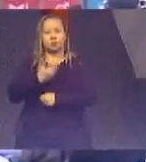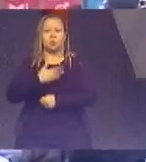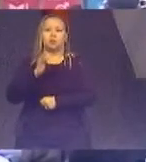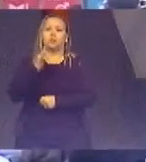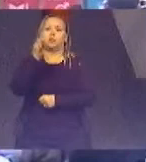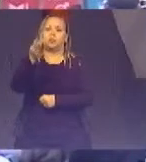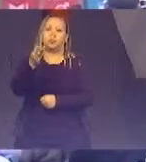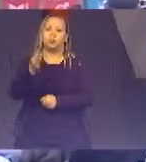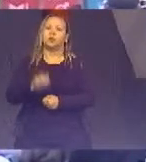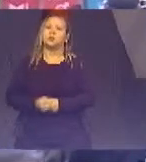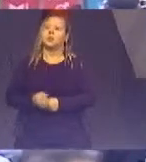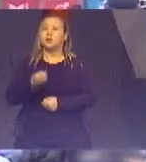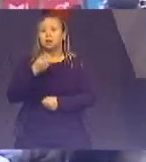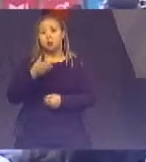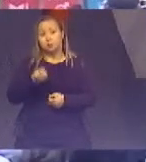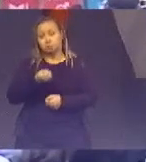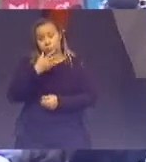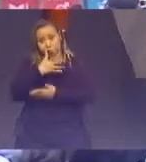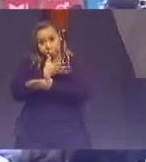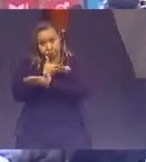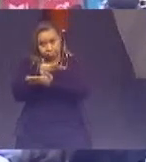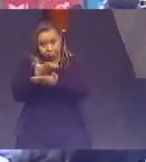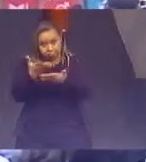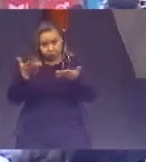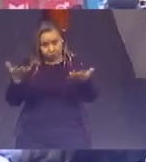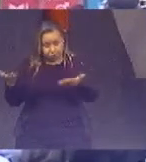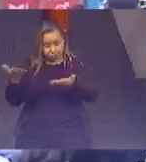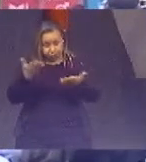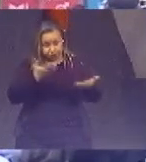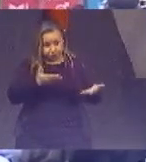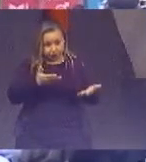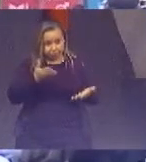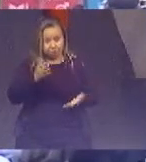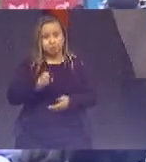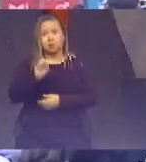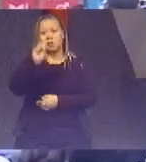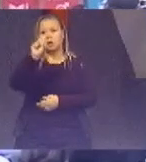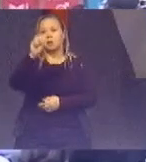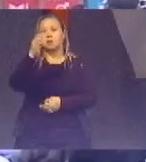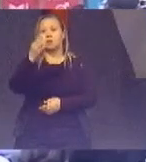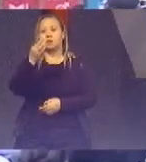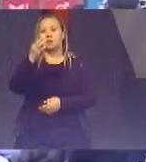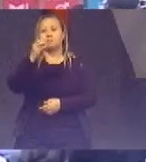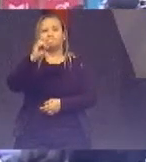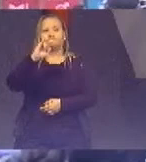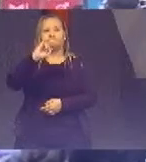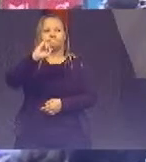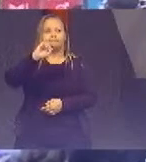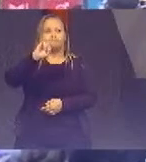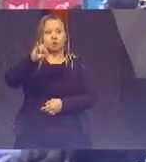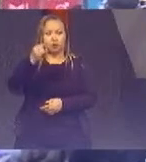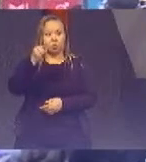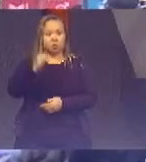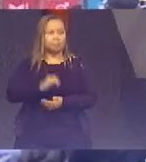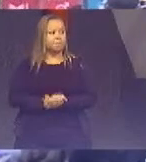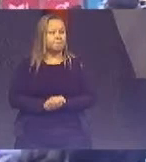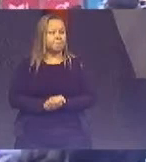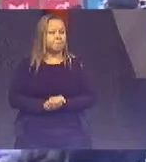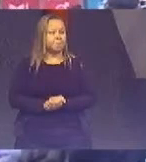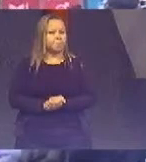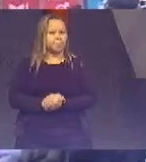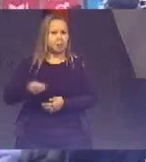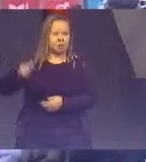eu dou as boas-vindas o Superior Tribunal Militar é a corte mais antiga do país nós estamos a completar